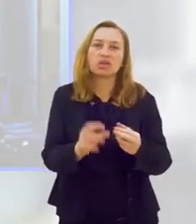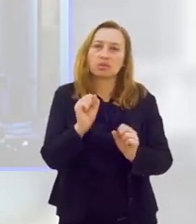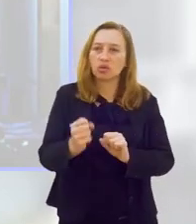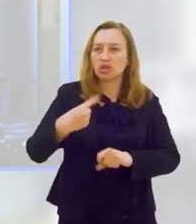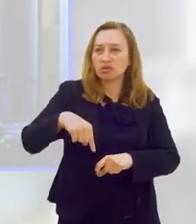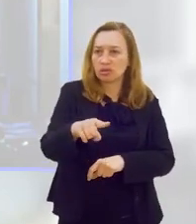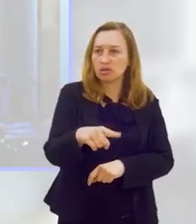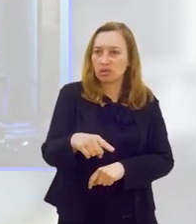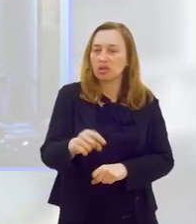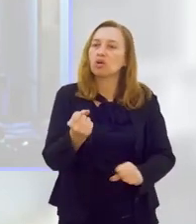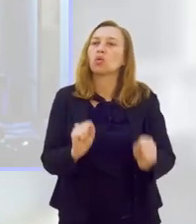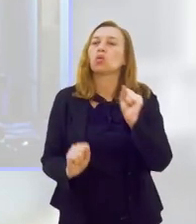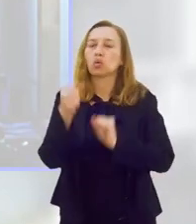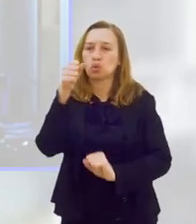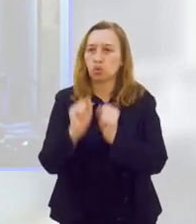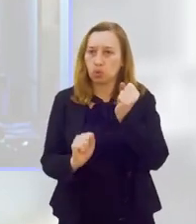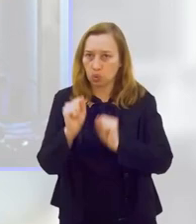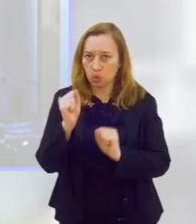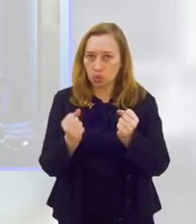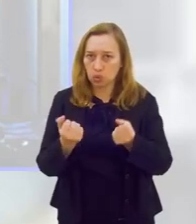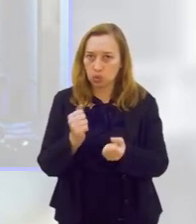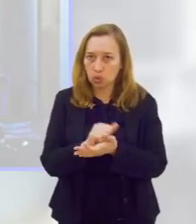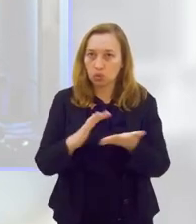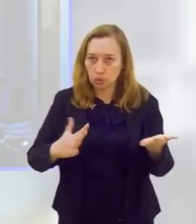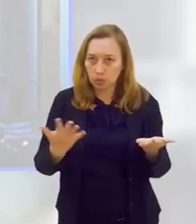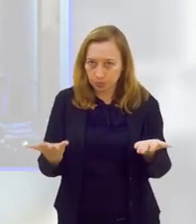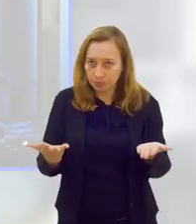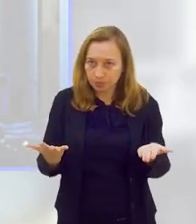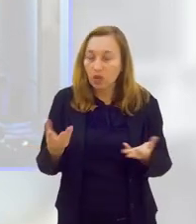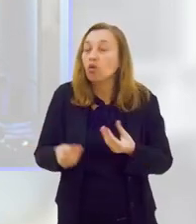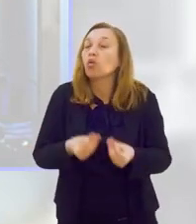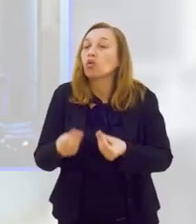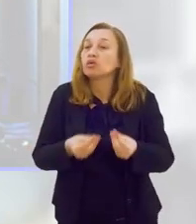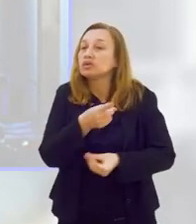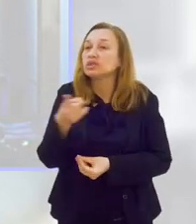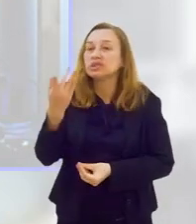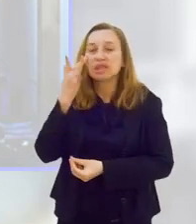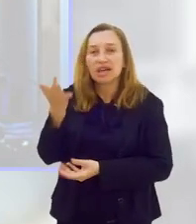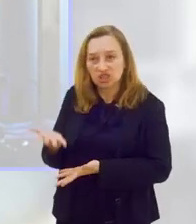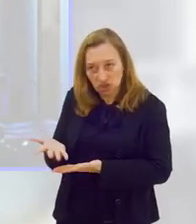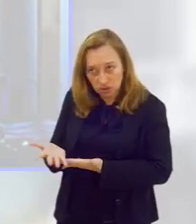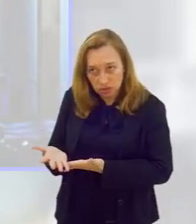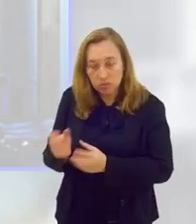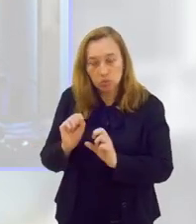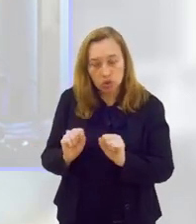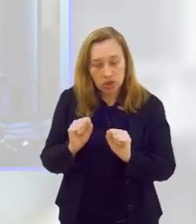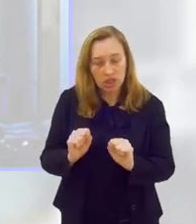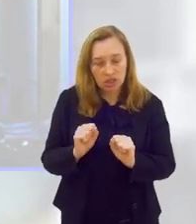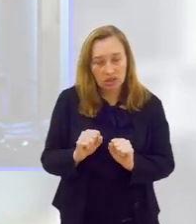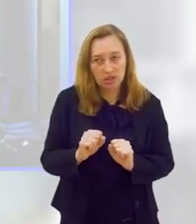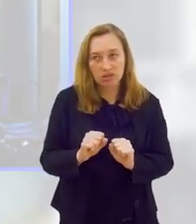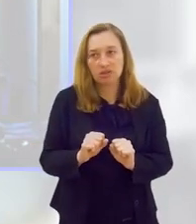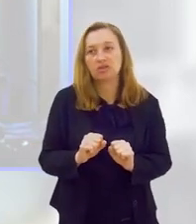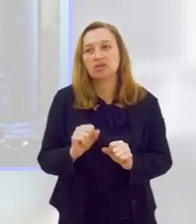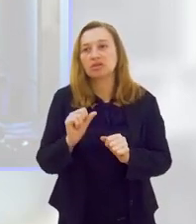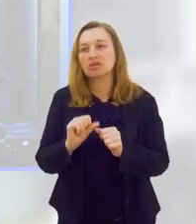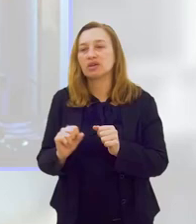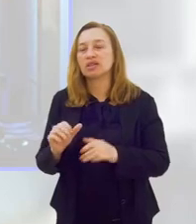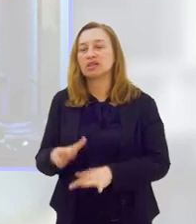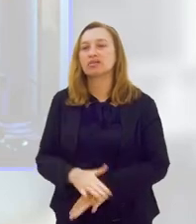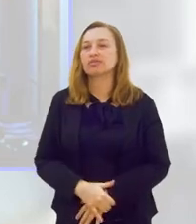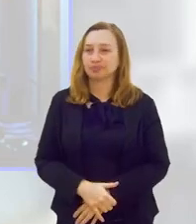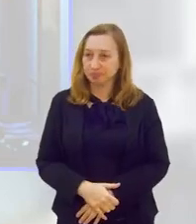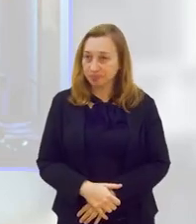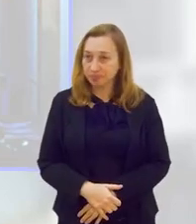fazer ali a tua atividade, né. Como é que vocês acham que isso podia ser interferido, vamos dizer assim?